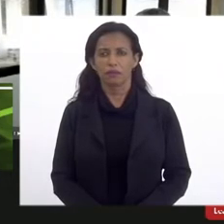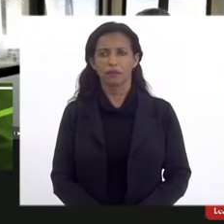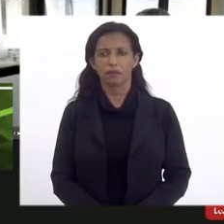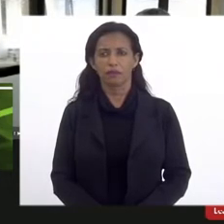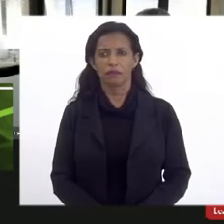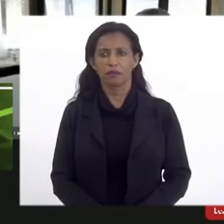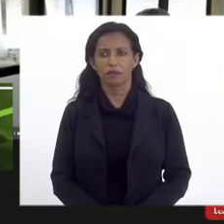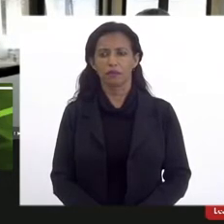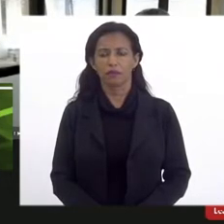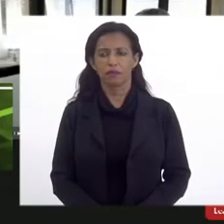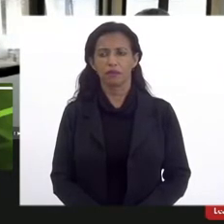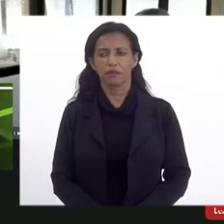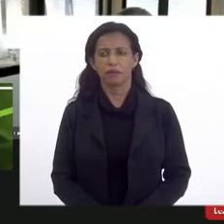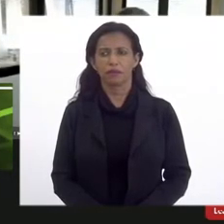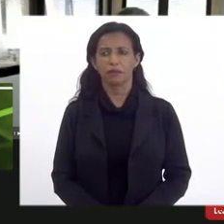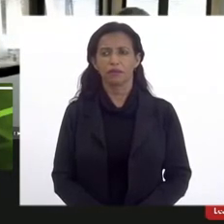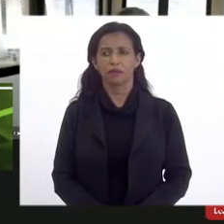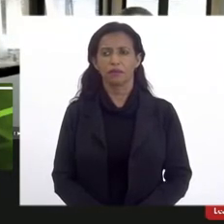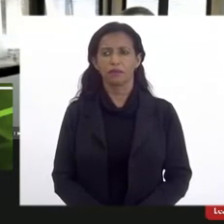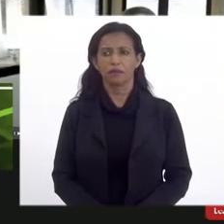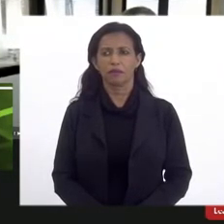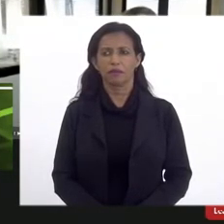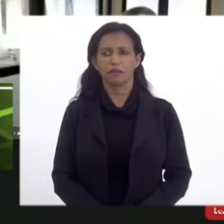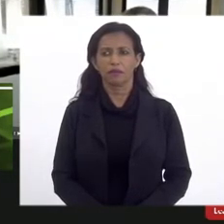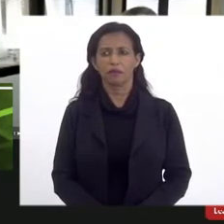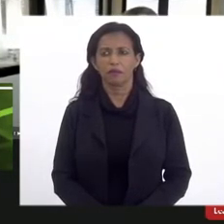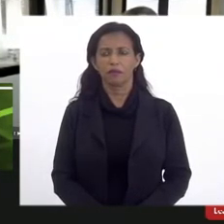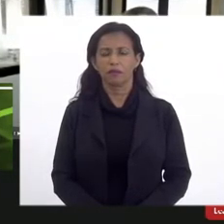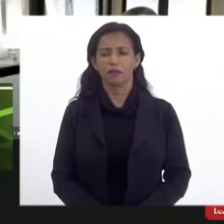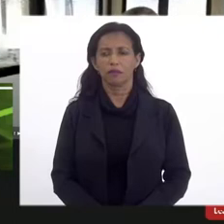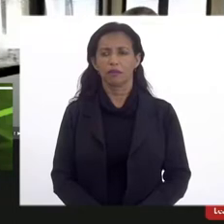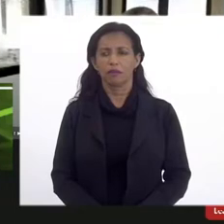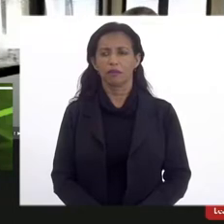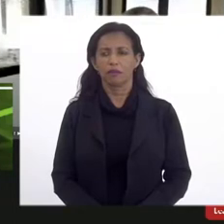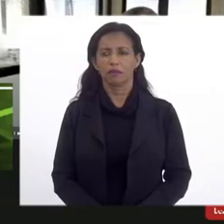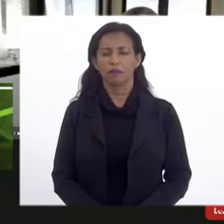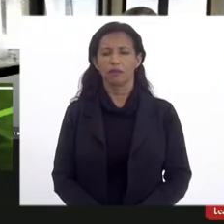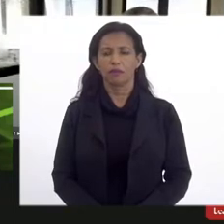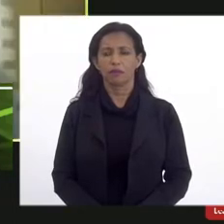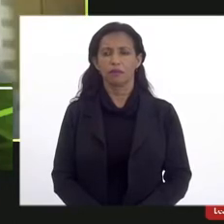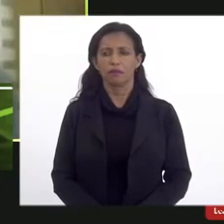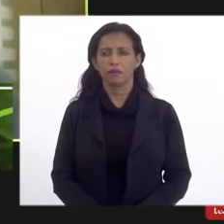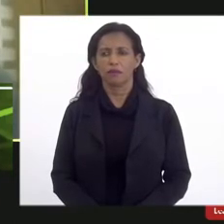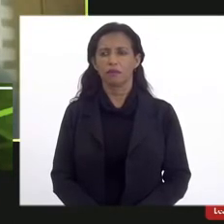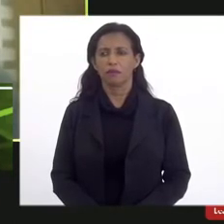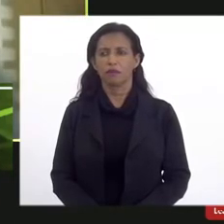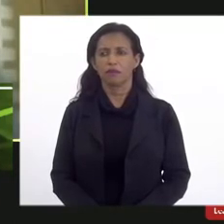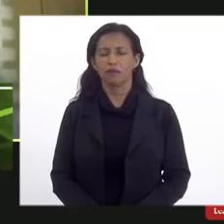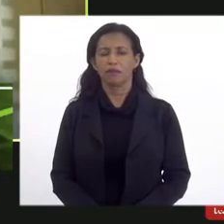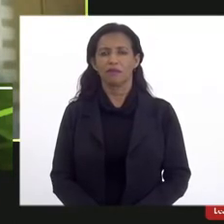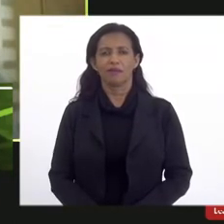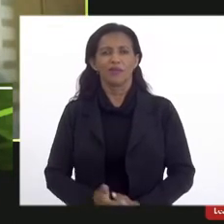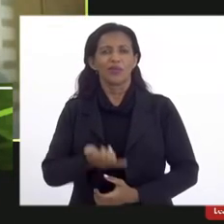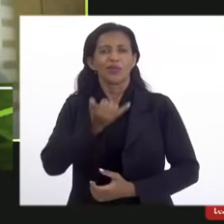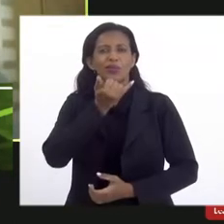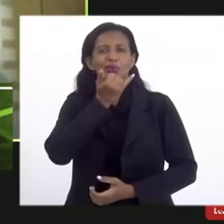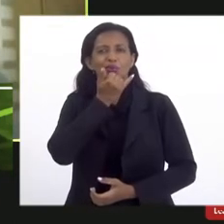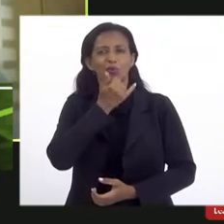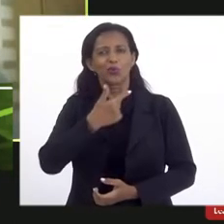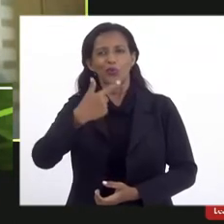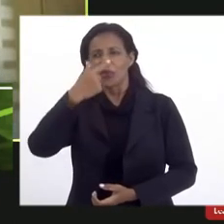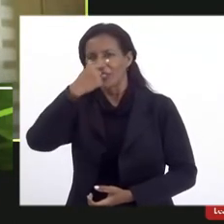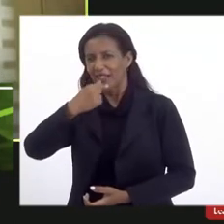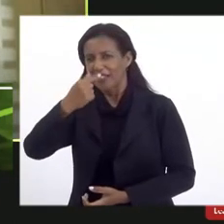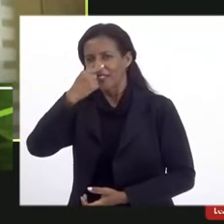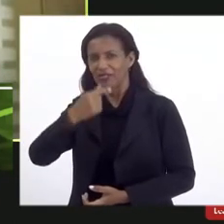Até mesmo essa queda veio junto com a crise de tosse que eu estou meio esfriado,